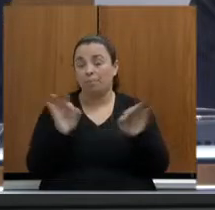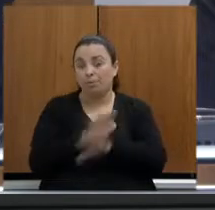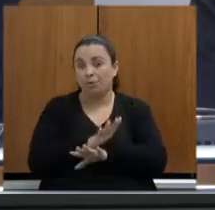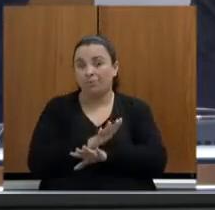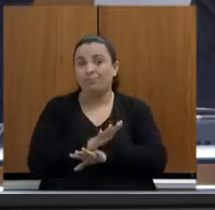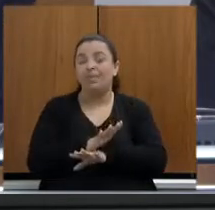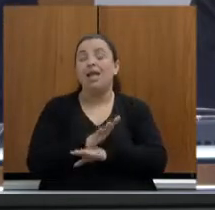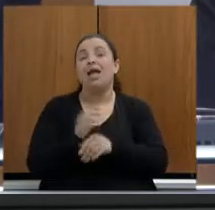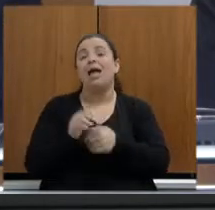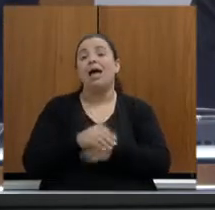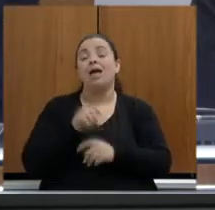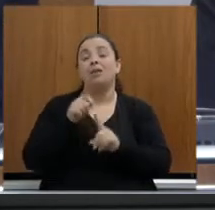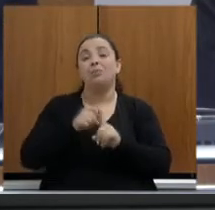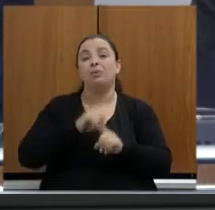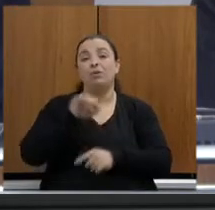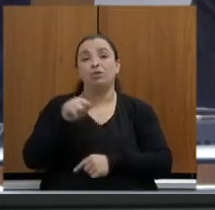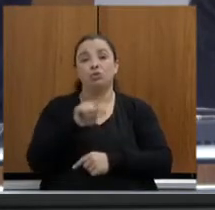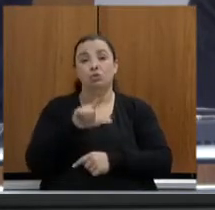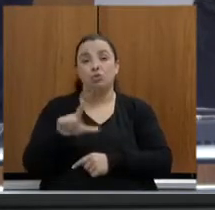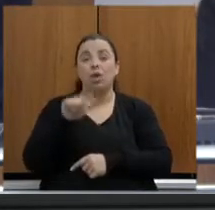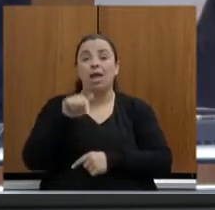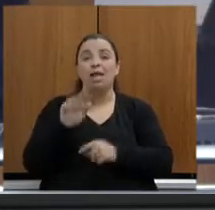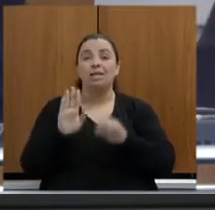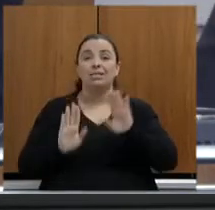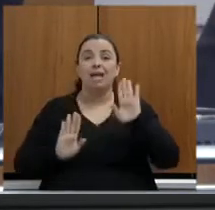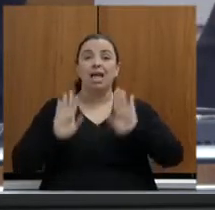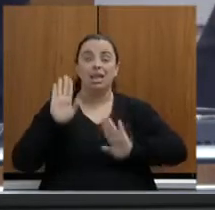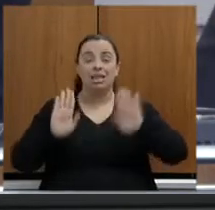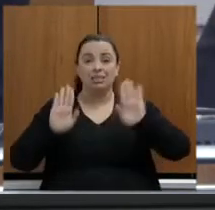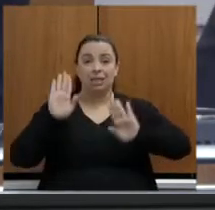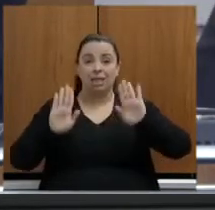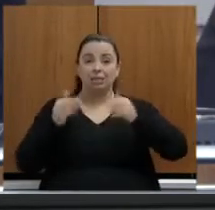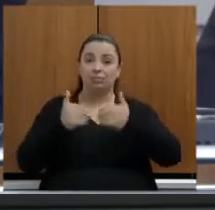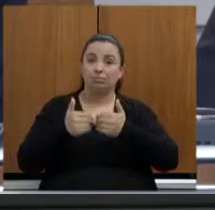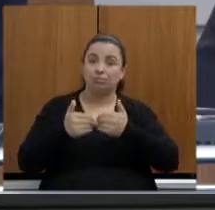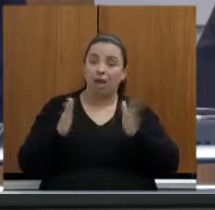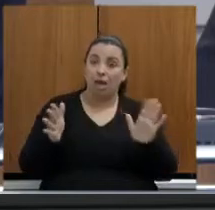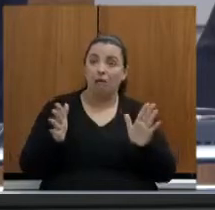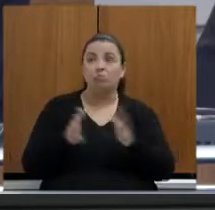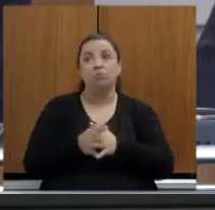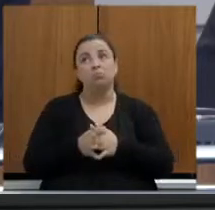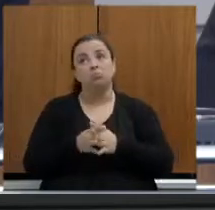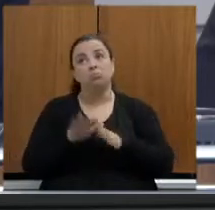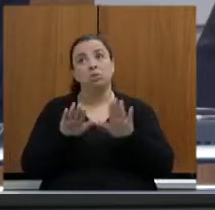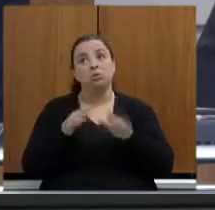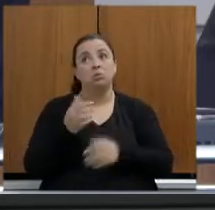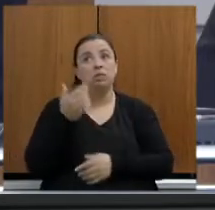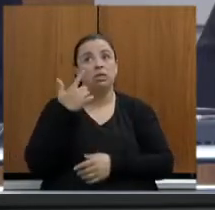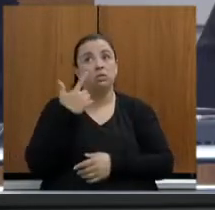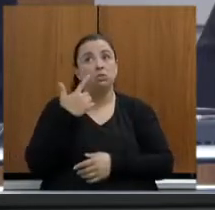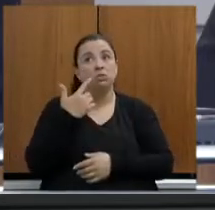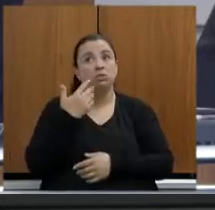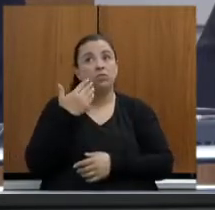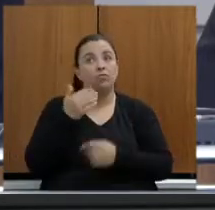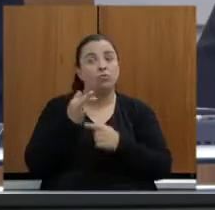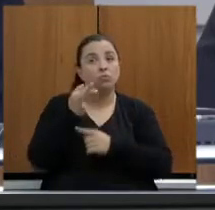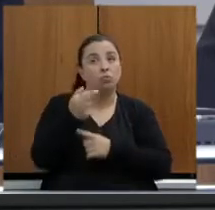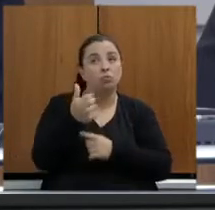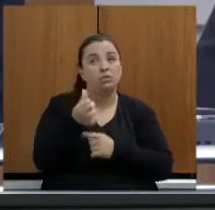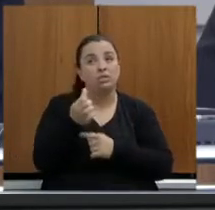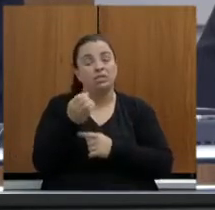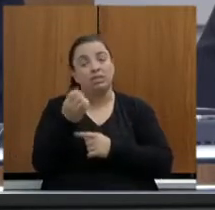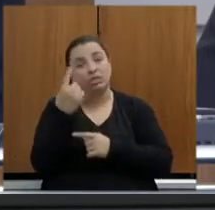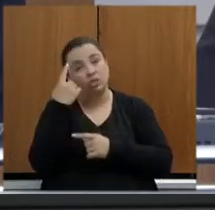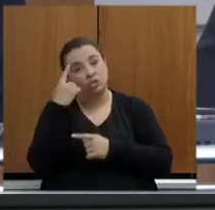o leilão, a licitação seja lançada, possivelmente 60 dias, ou 45,